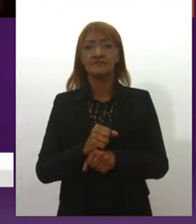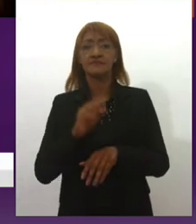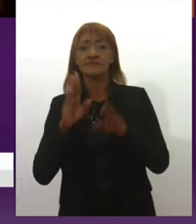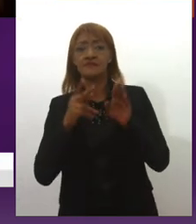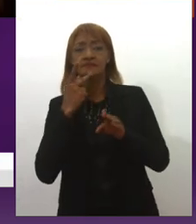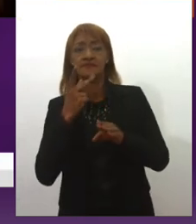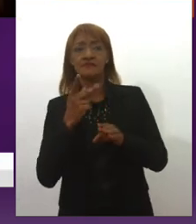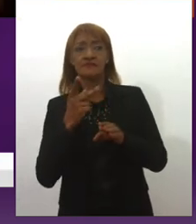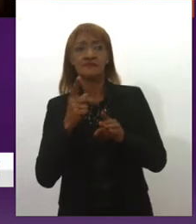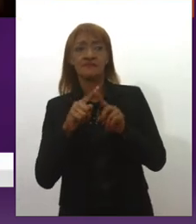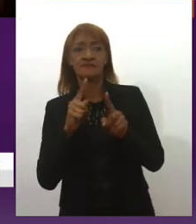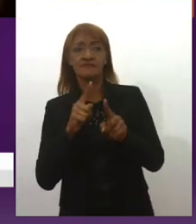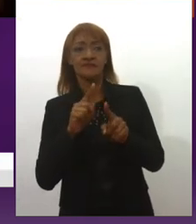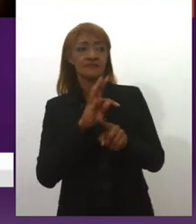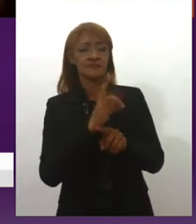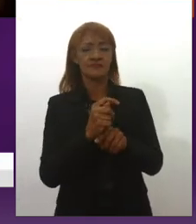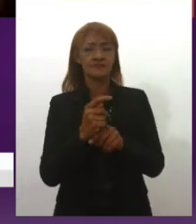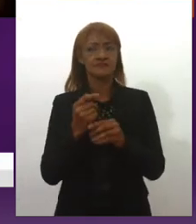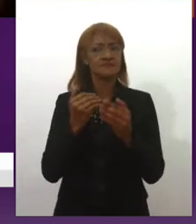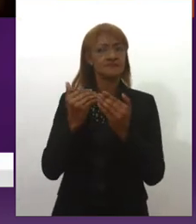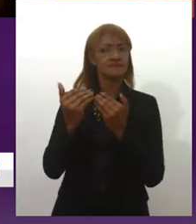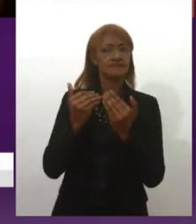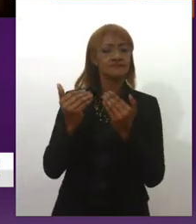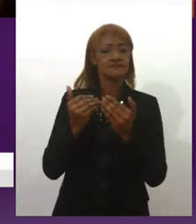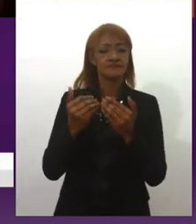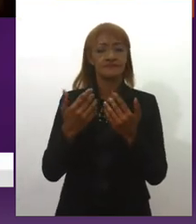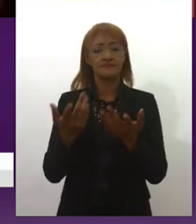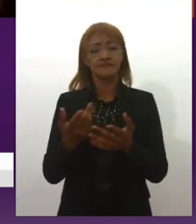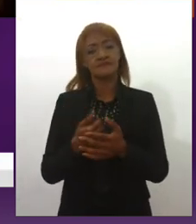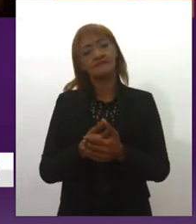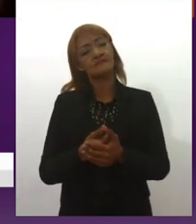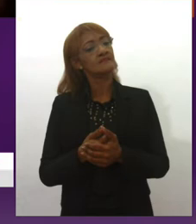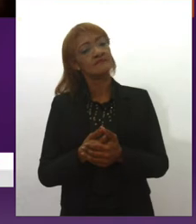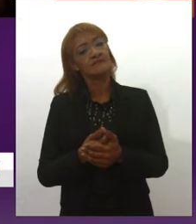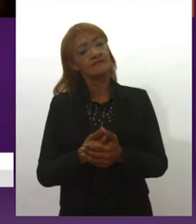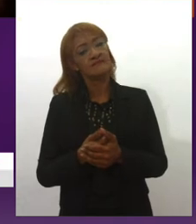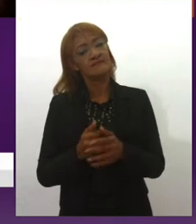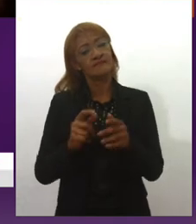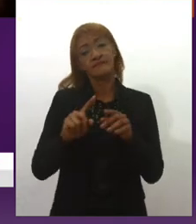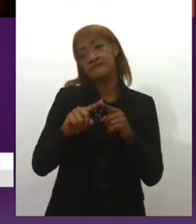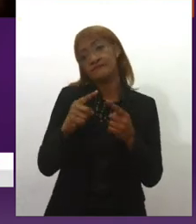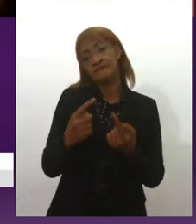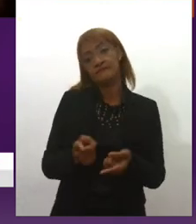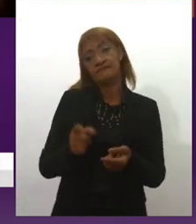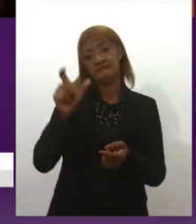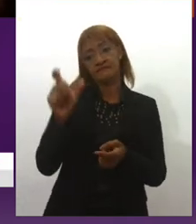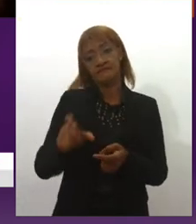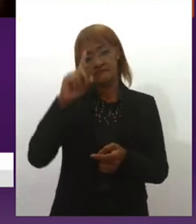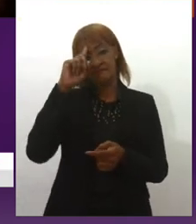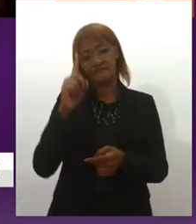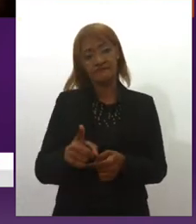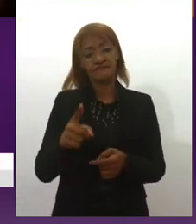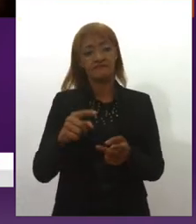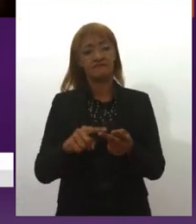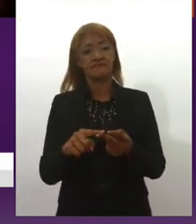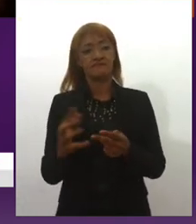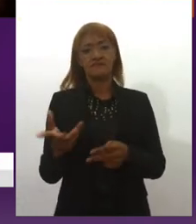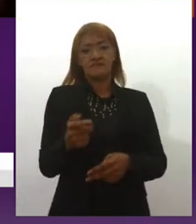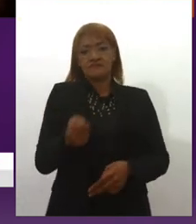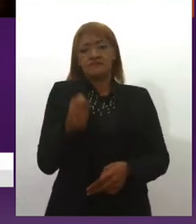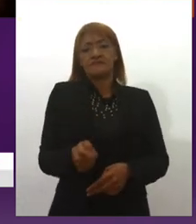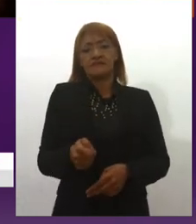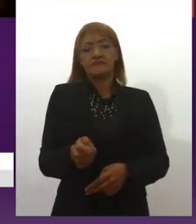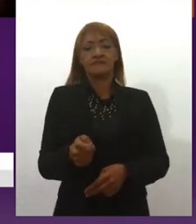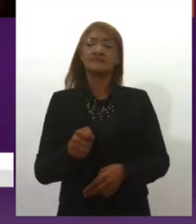acho que as mulheres que hoje fazem assim se acontecer, o pessoal fala, ai, porque fulano é uma dona, ela tem um jeito muito firme, mas não,